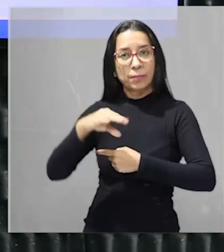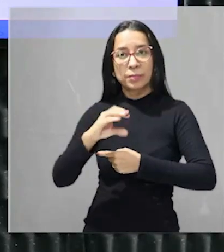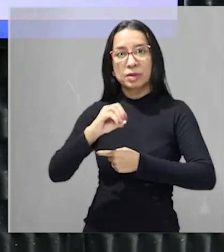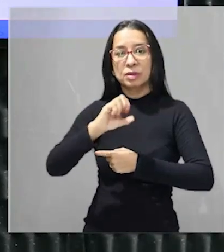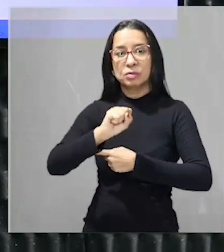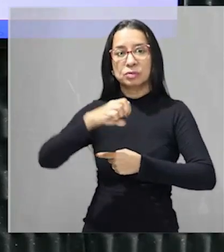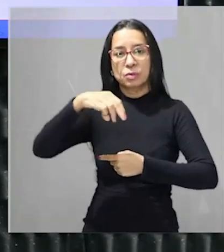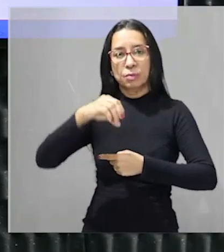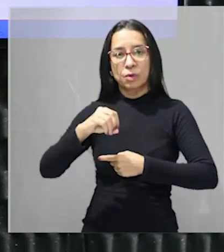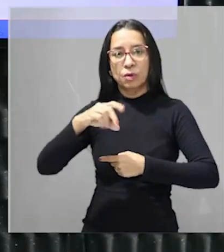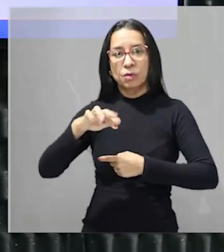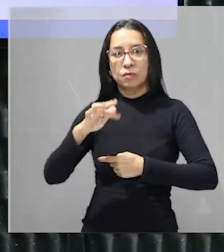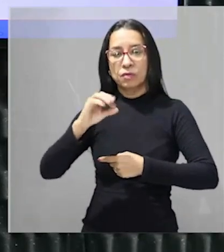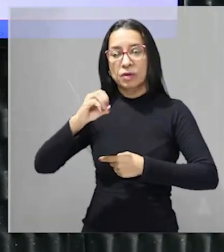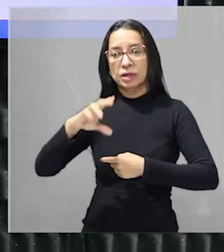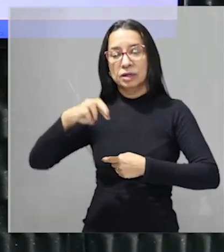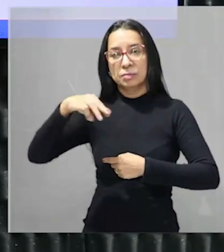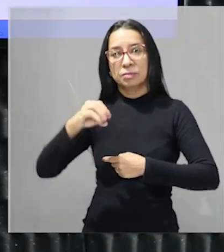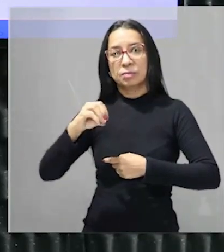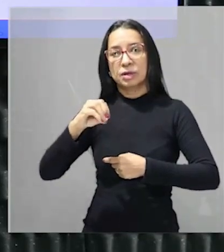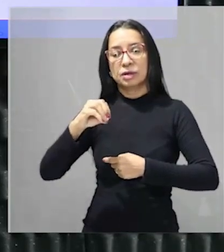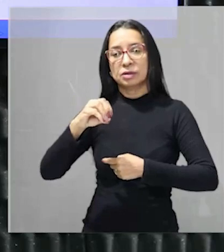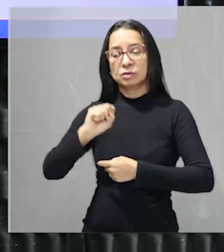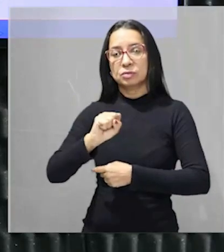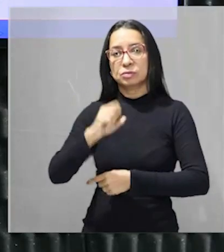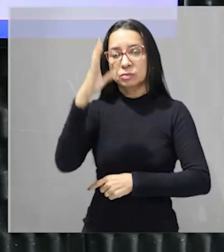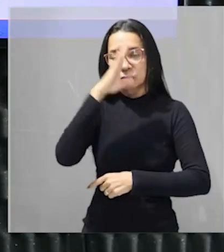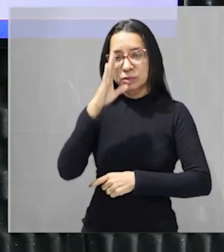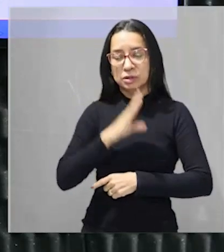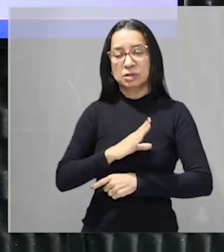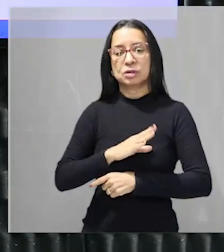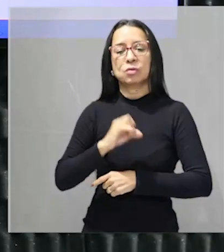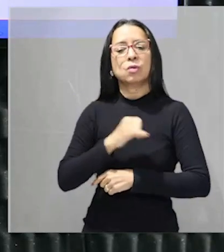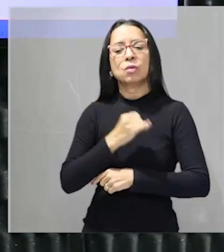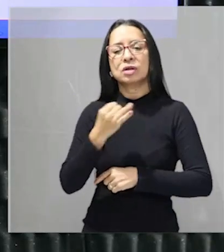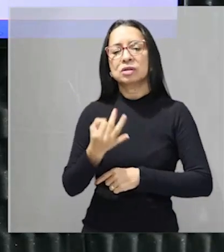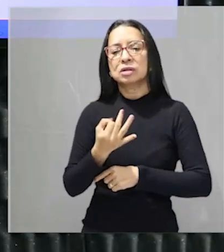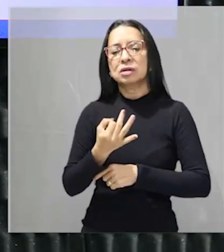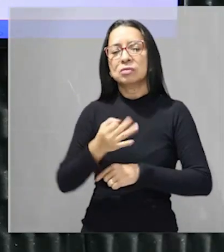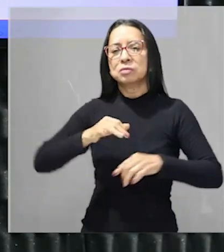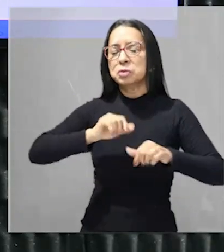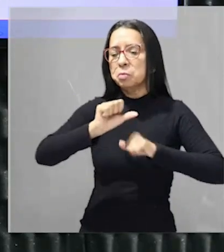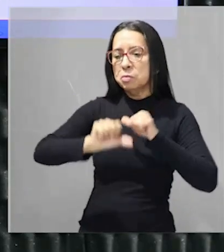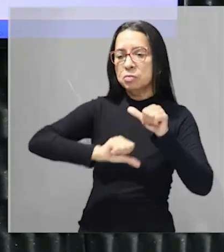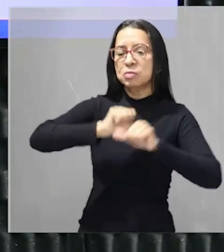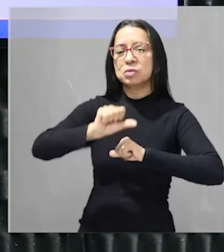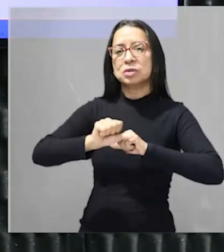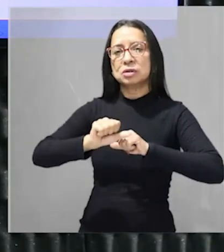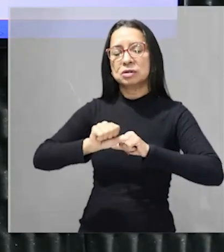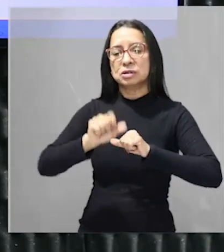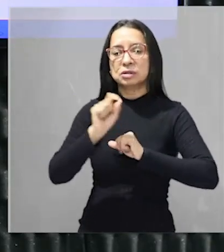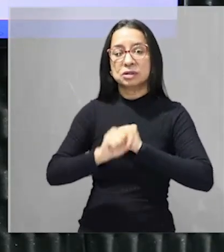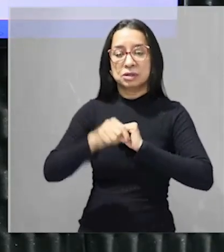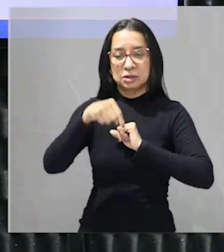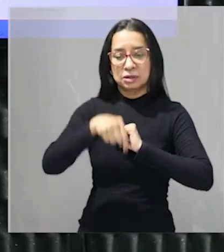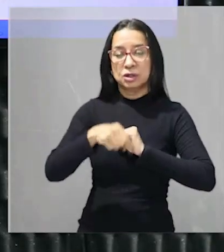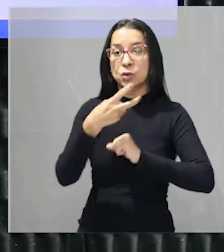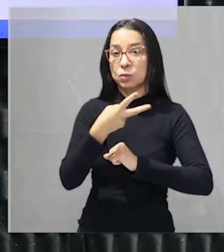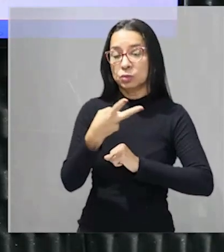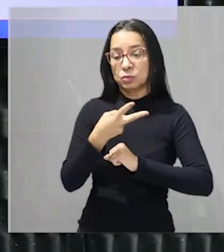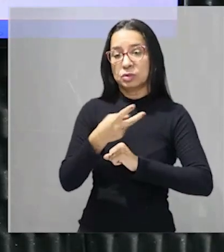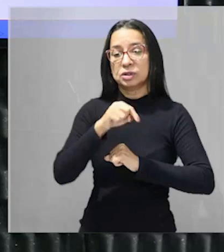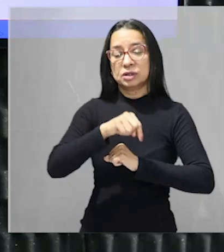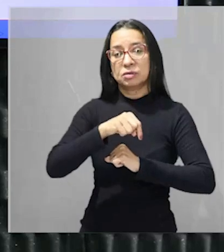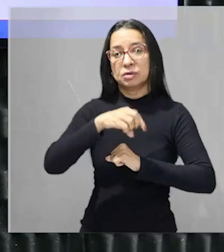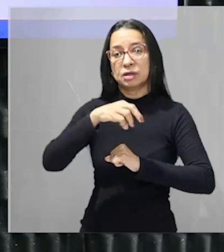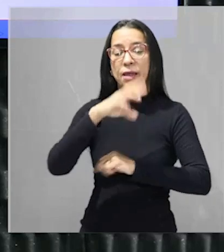apresentar duas ou mais características de domínios quais são os domínios de transição mato? são dois um inclusive está situado aqui que é a mata dos